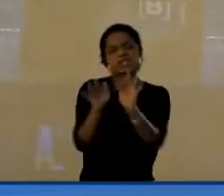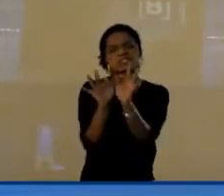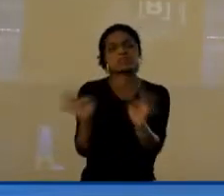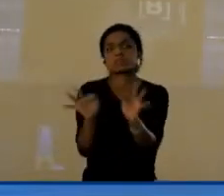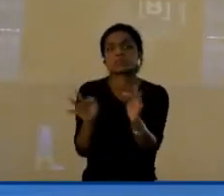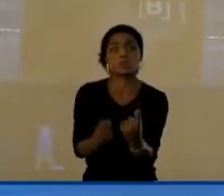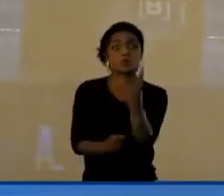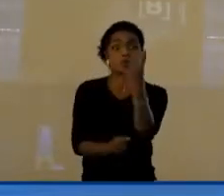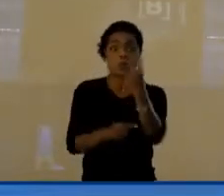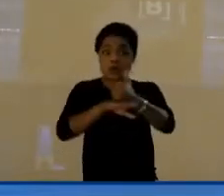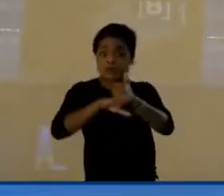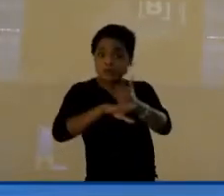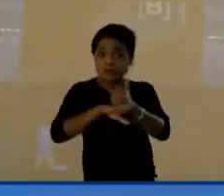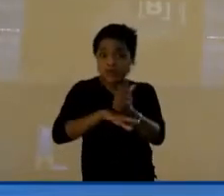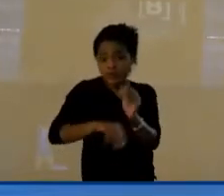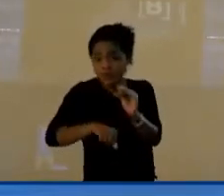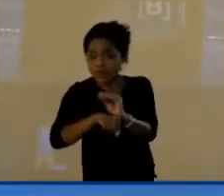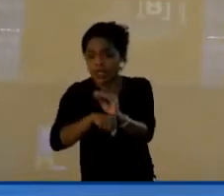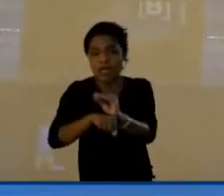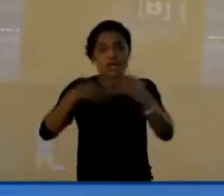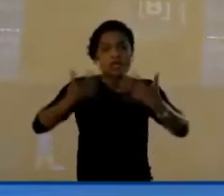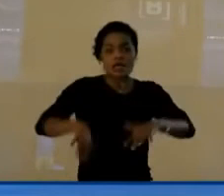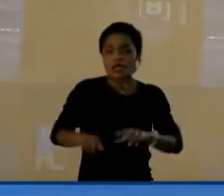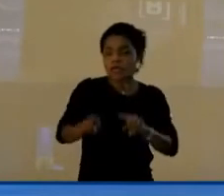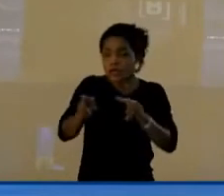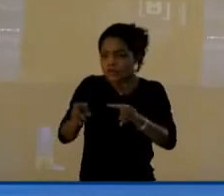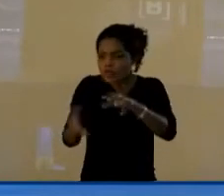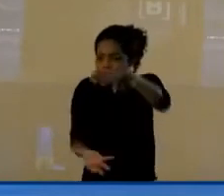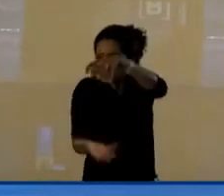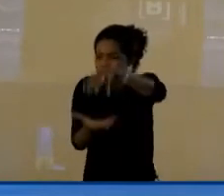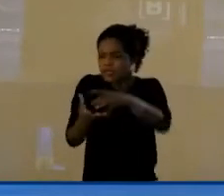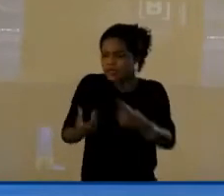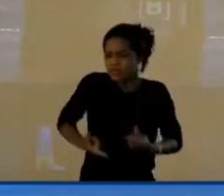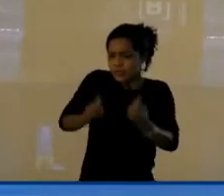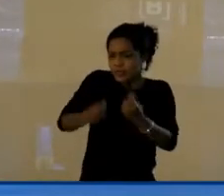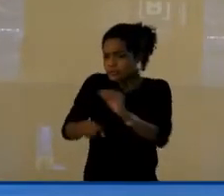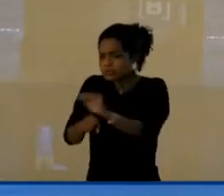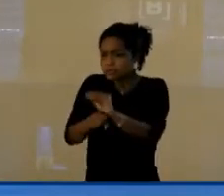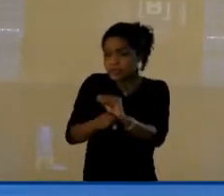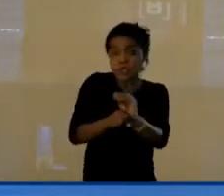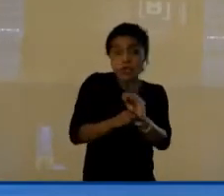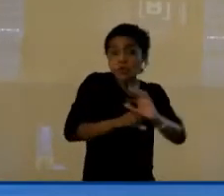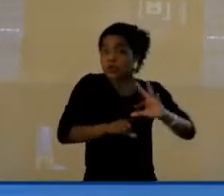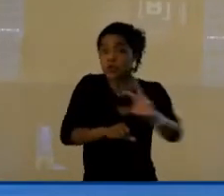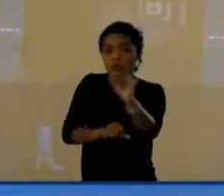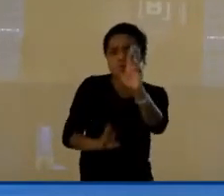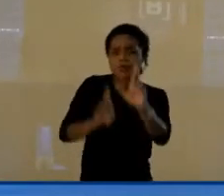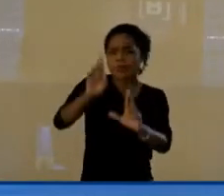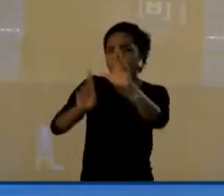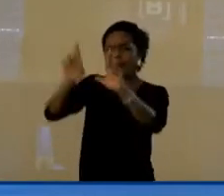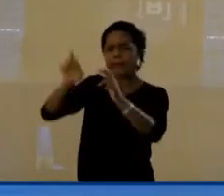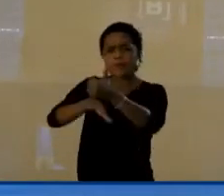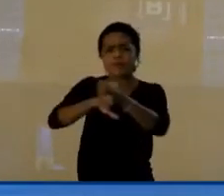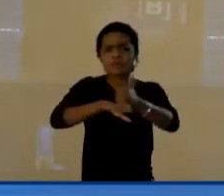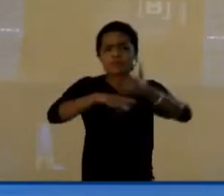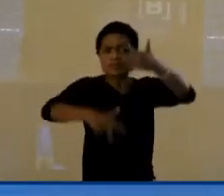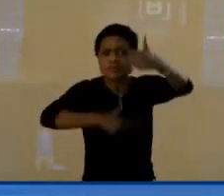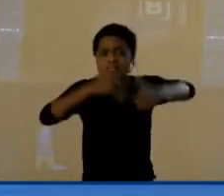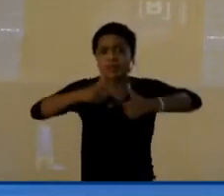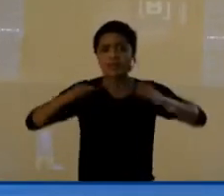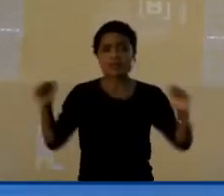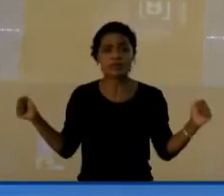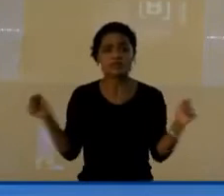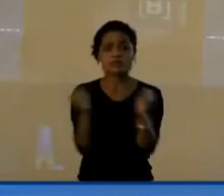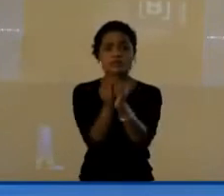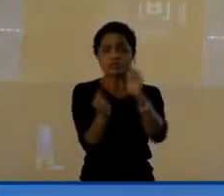profissional. Quando eu vi aquele centro de tratamento para o câncer, onde todos os profissionais interagiam, trabalhavam de uma forma